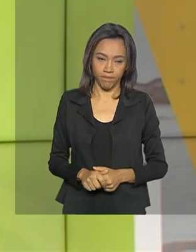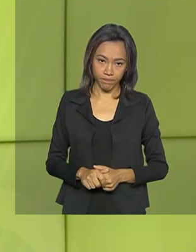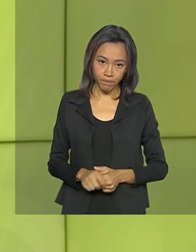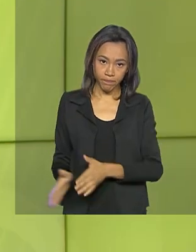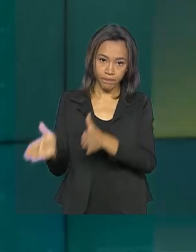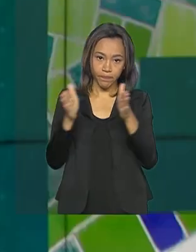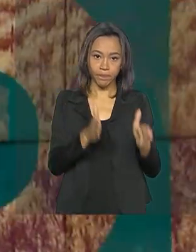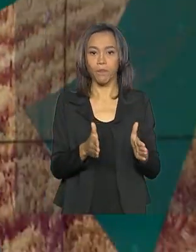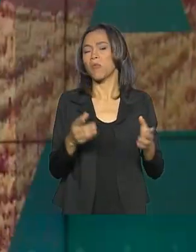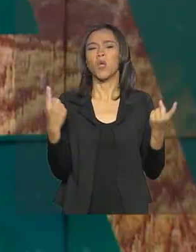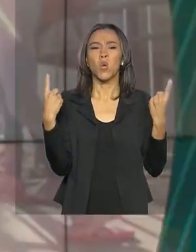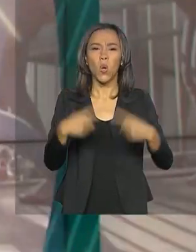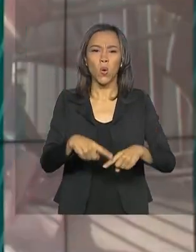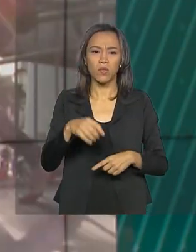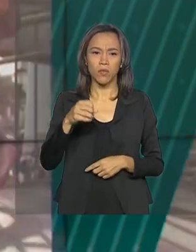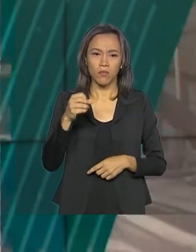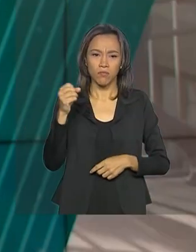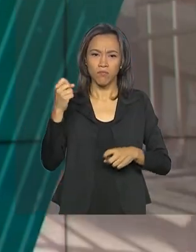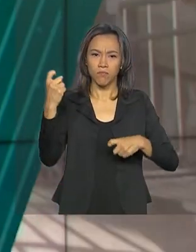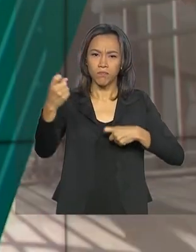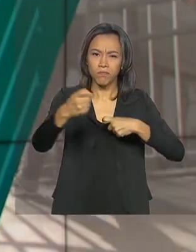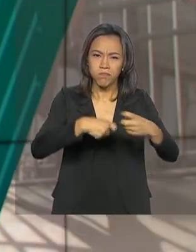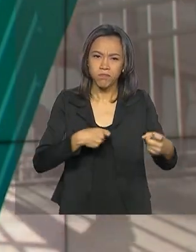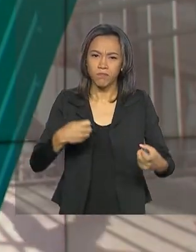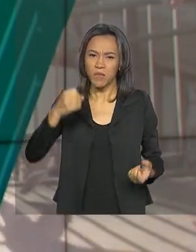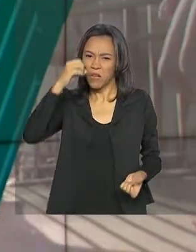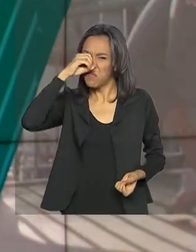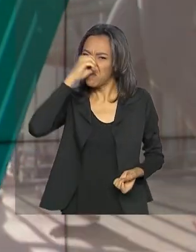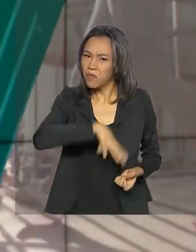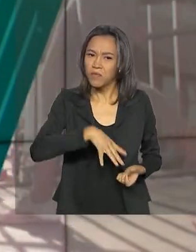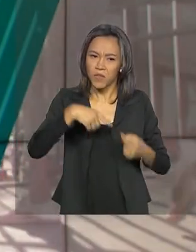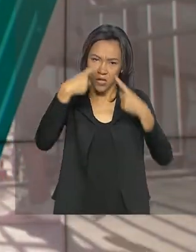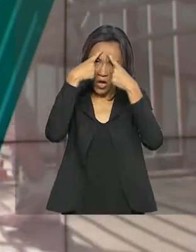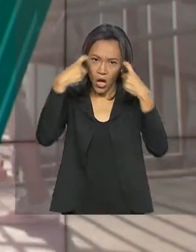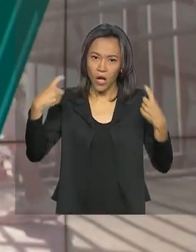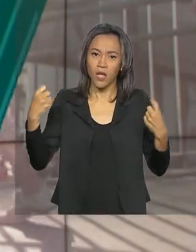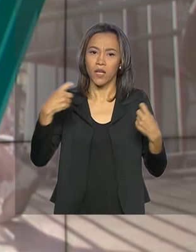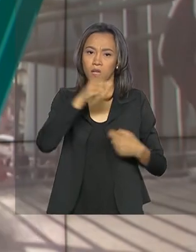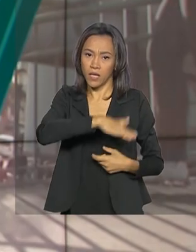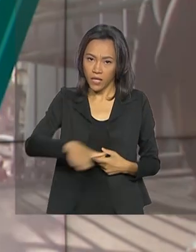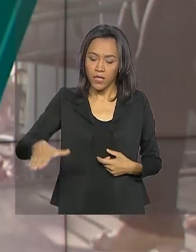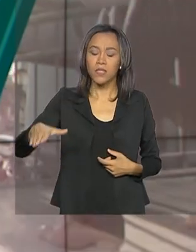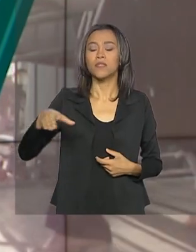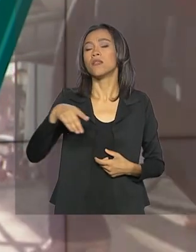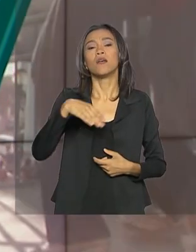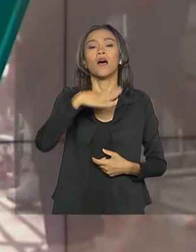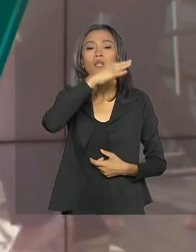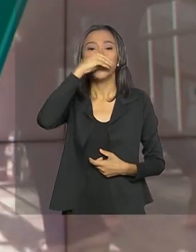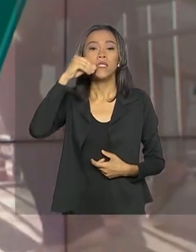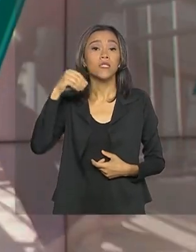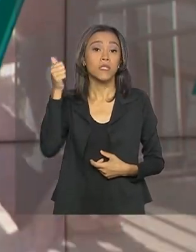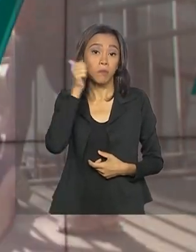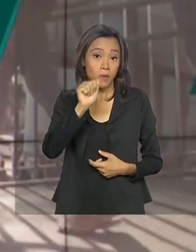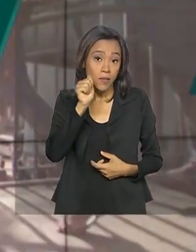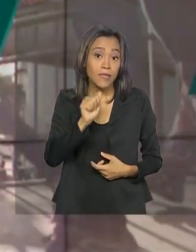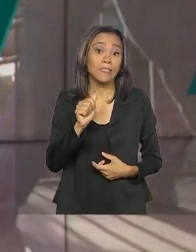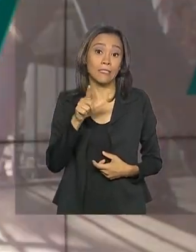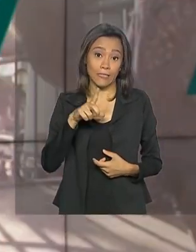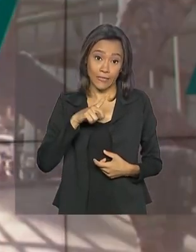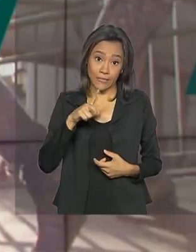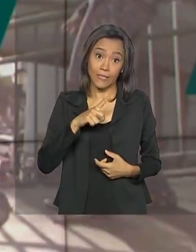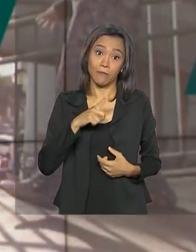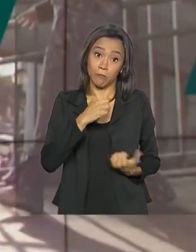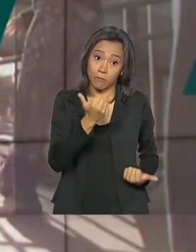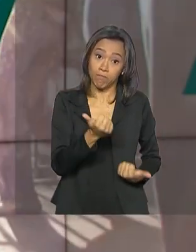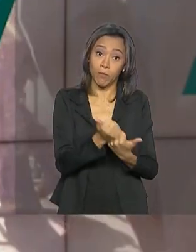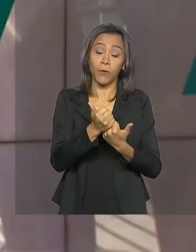O combate à exploração sexual, à violência contra crianças e adolescentes e as mulheres ganham reforço na região do